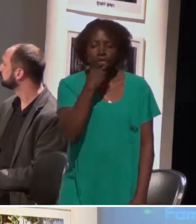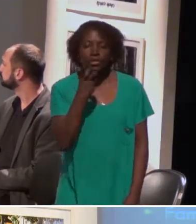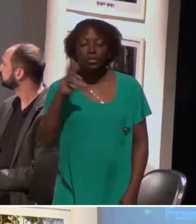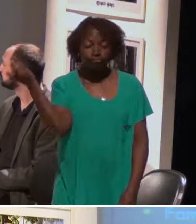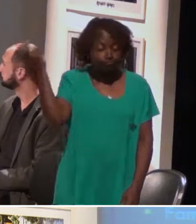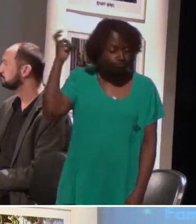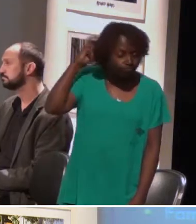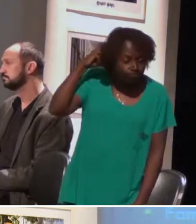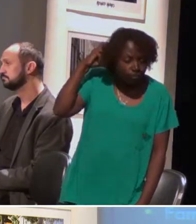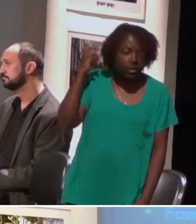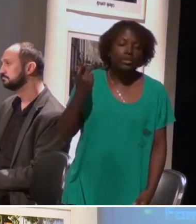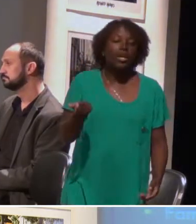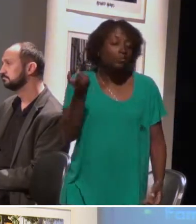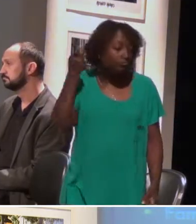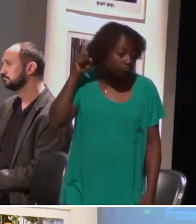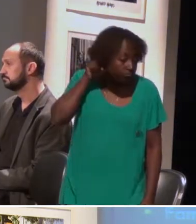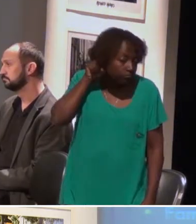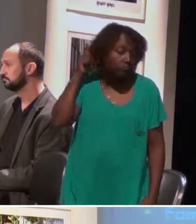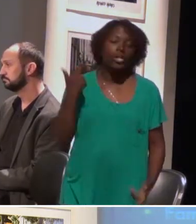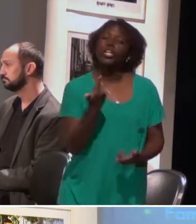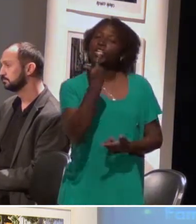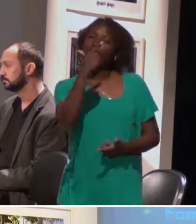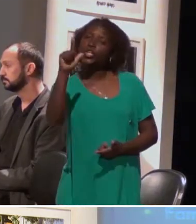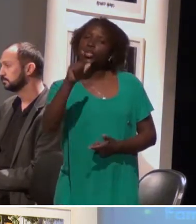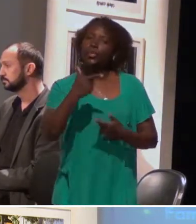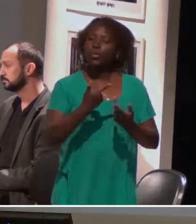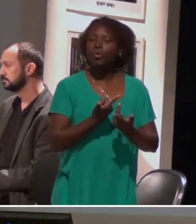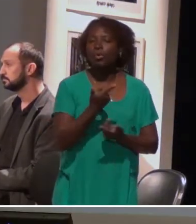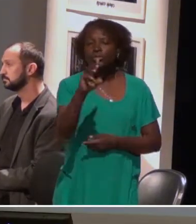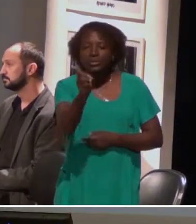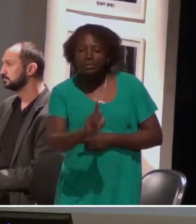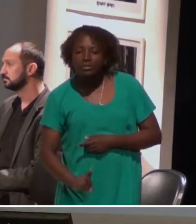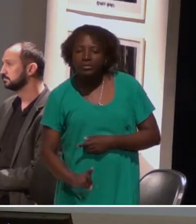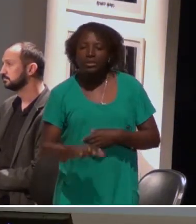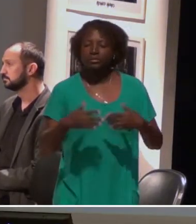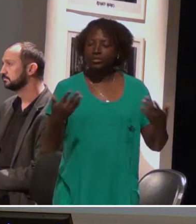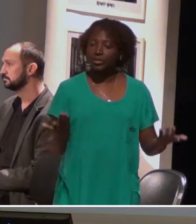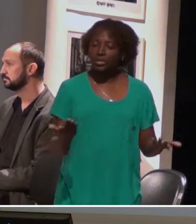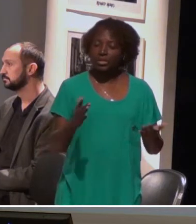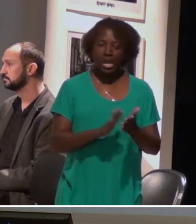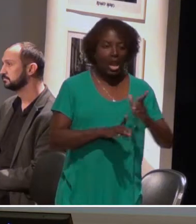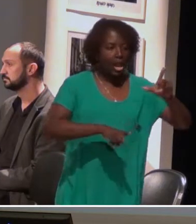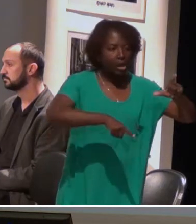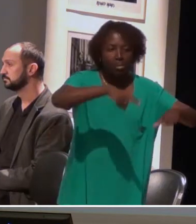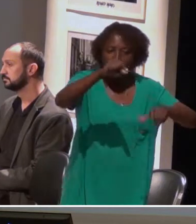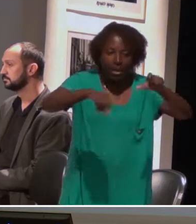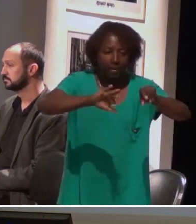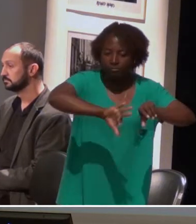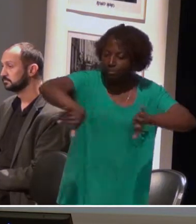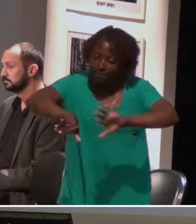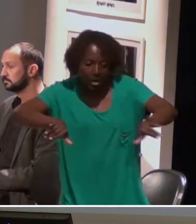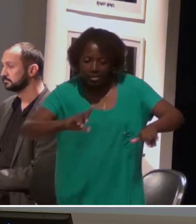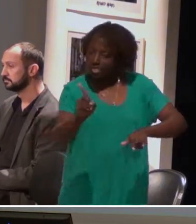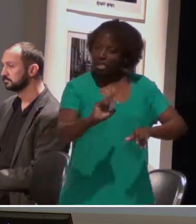com implantes, surdos com próteses, surdos com outras comorbidades. Nós não fazemos escolhas dos surdos que nós vamos